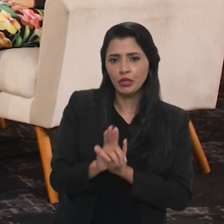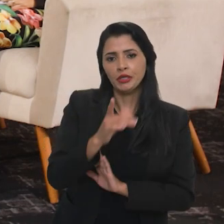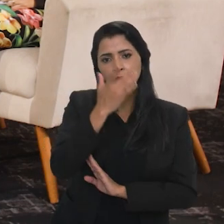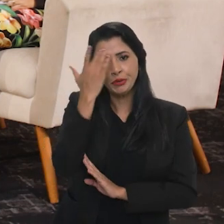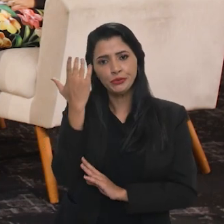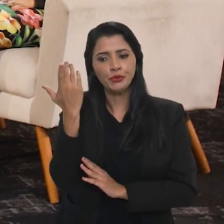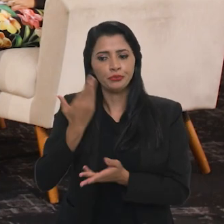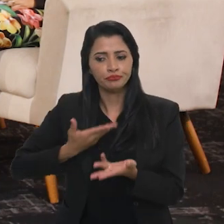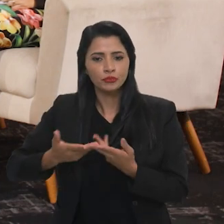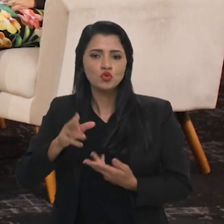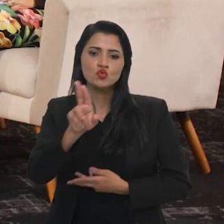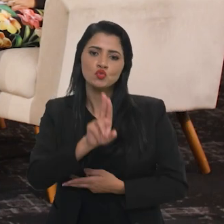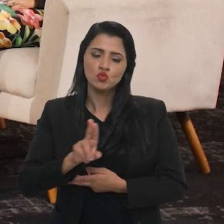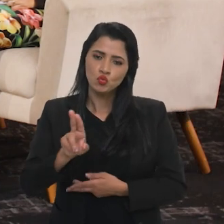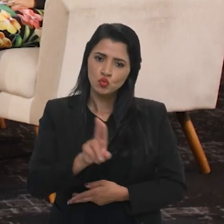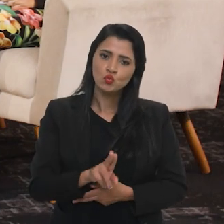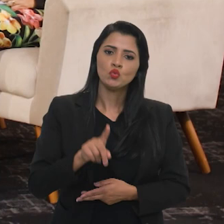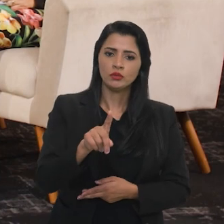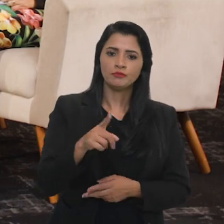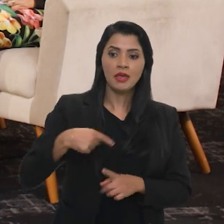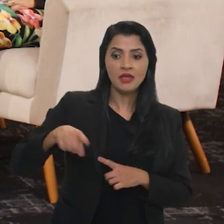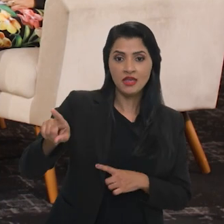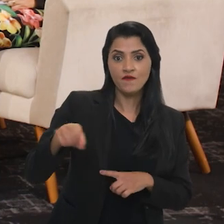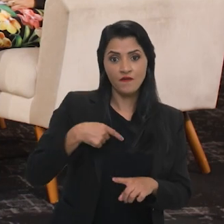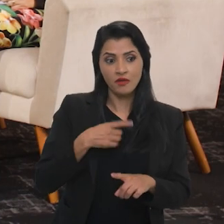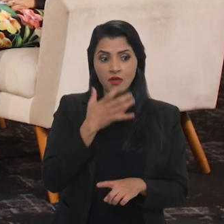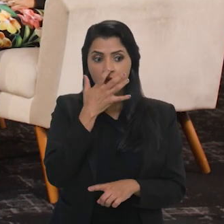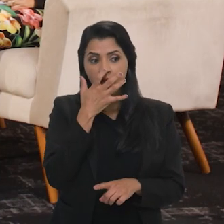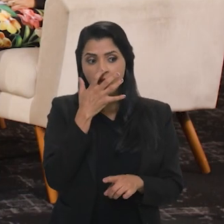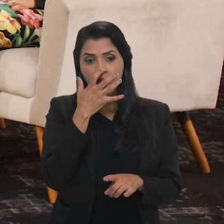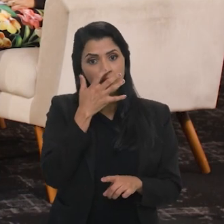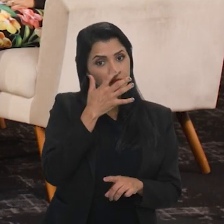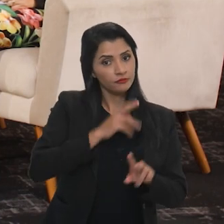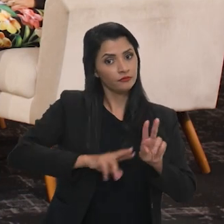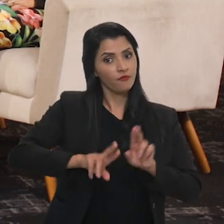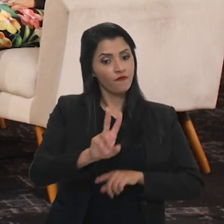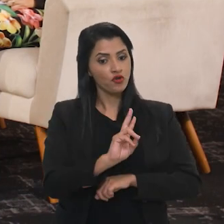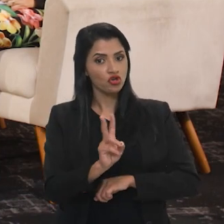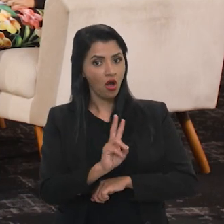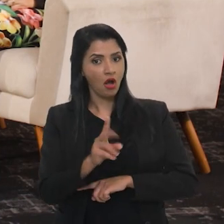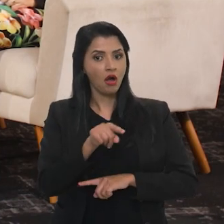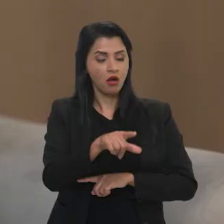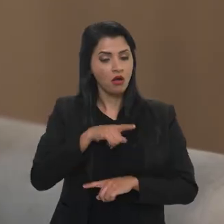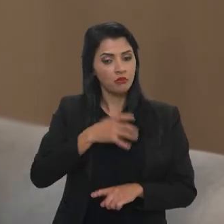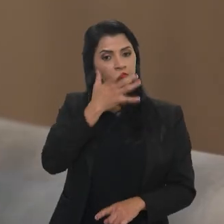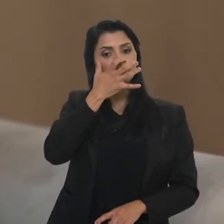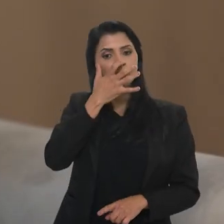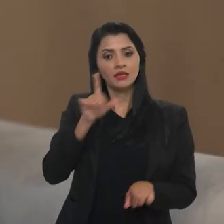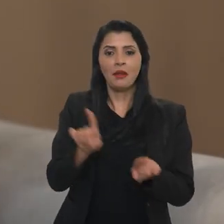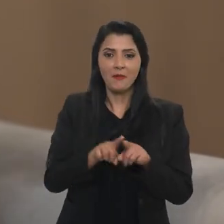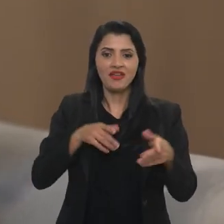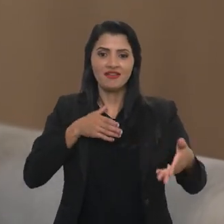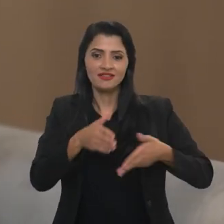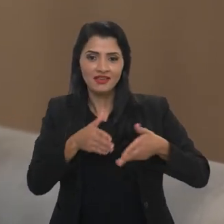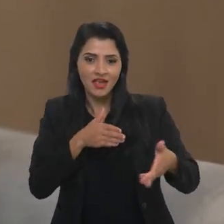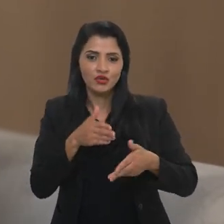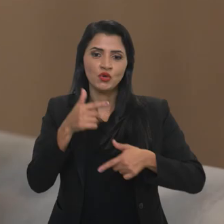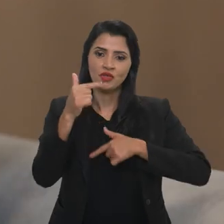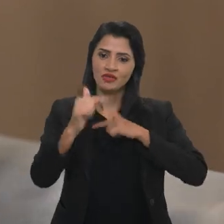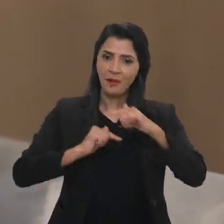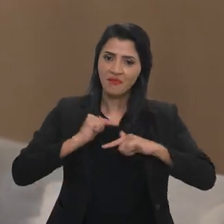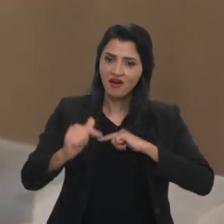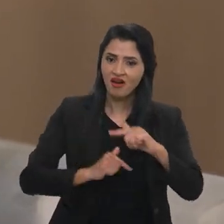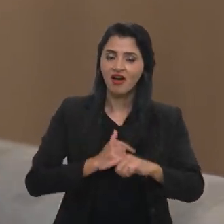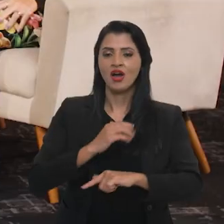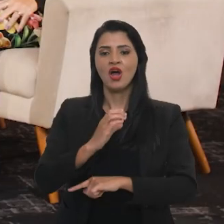aos direitos das pessoas, então é uma questão hoje... Ao ir e vir, à vigilância, a vigilância, ir e vir, mas também acesso a trabalho, acesso